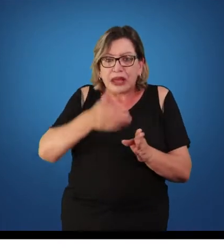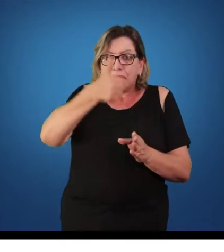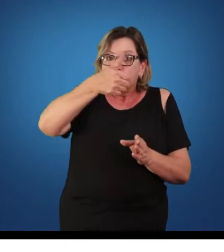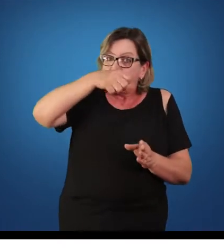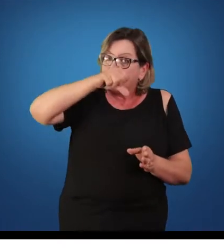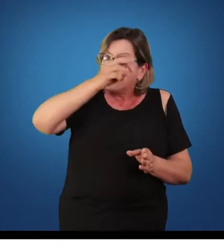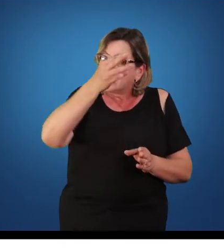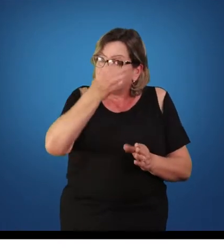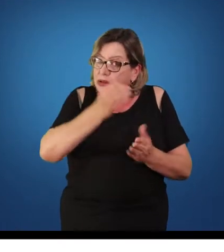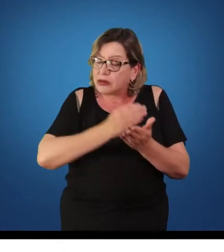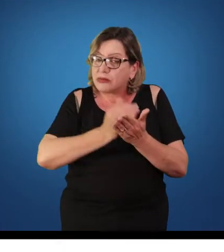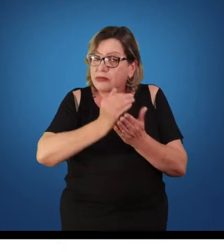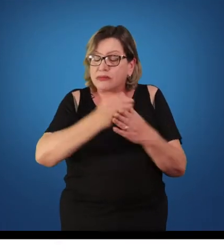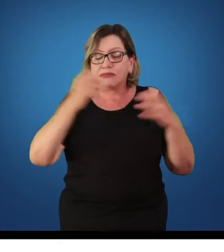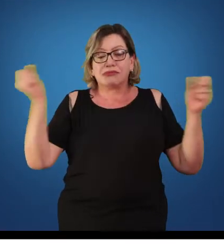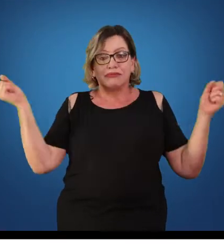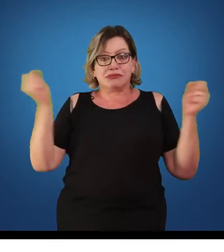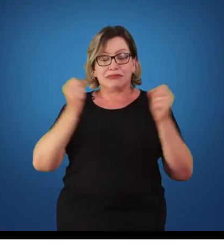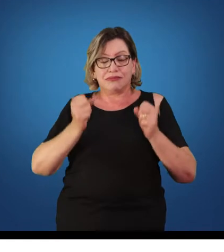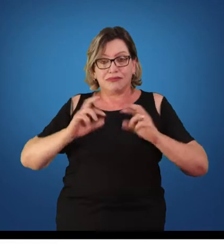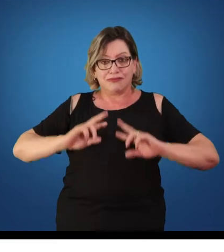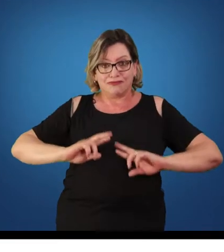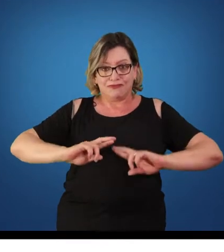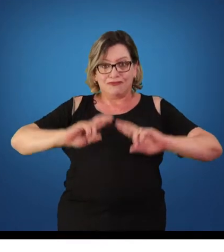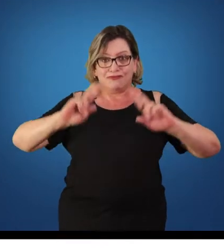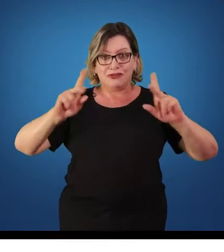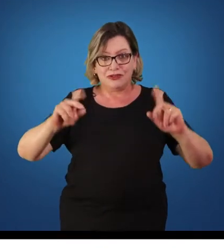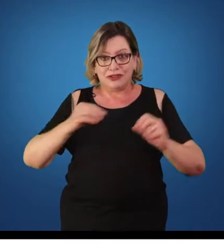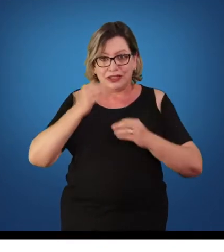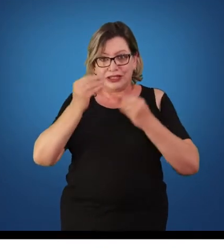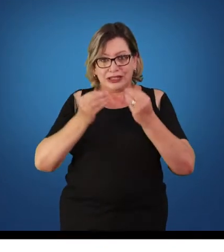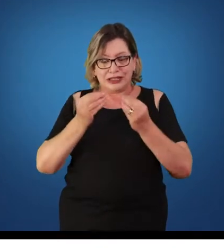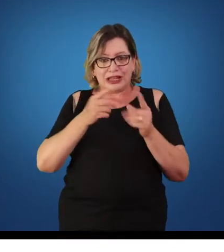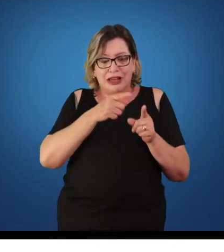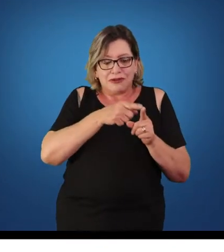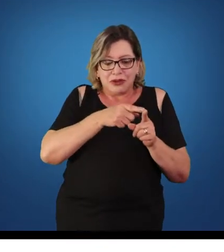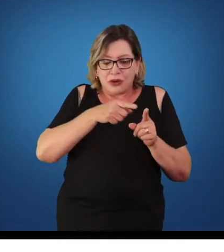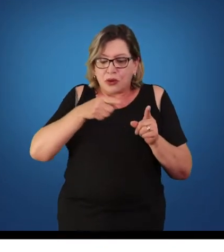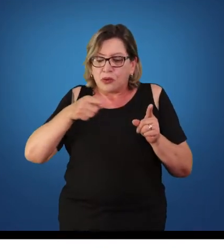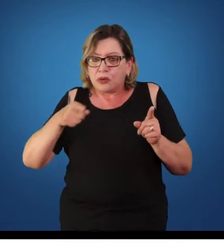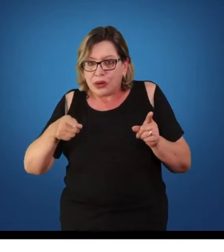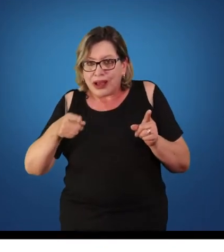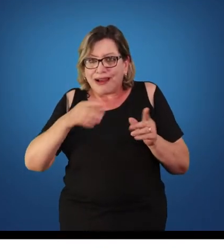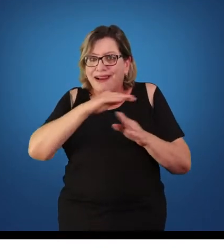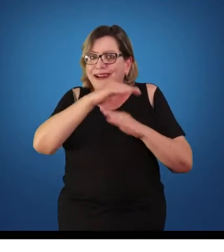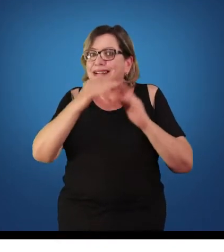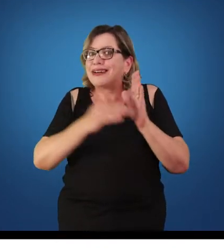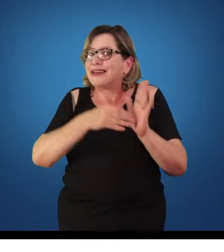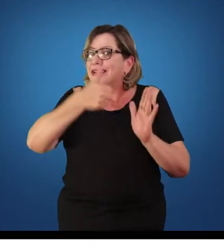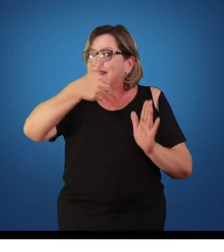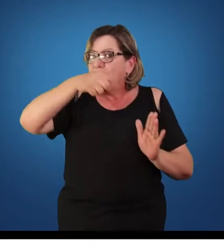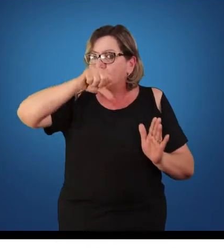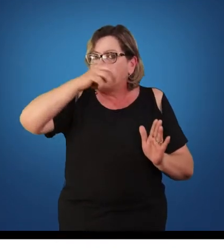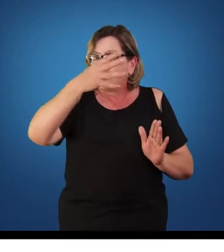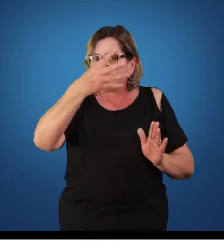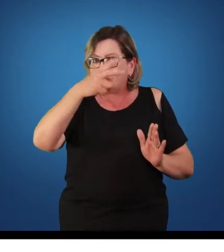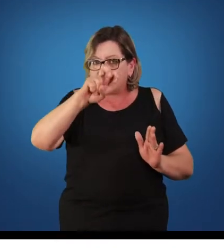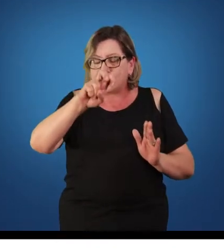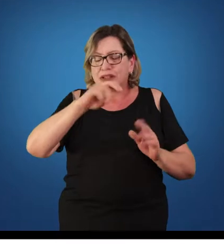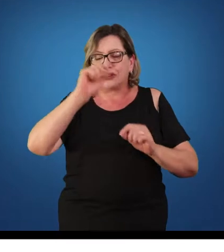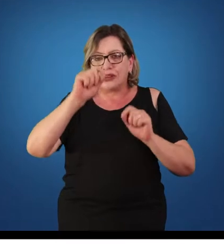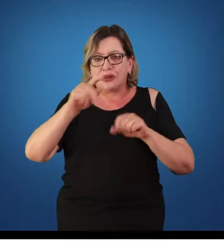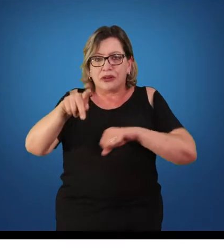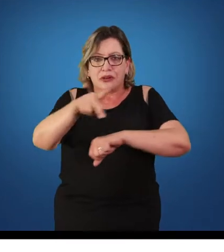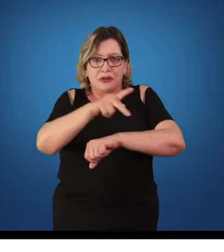configuração na sociedade. Entre 1930 e 1945, período em que o